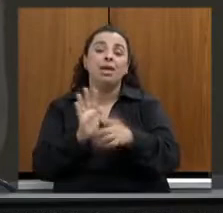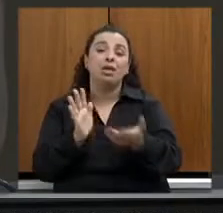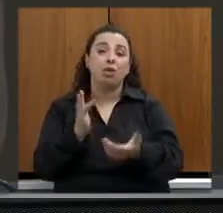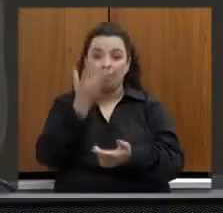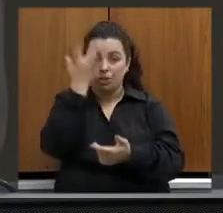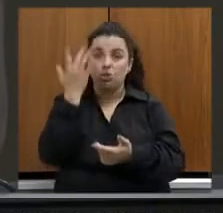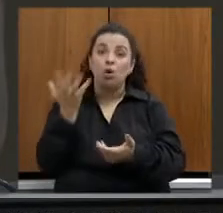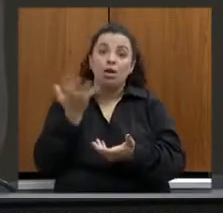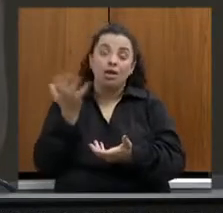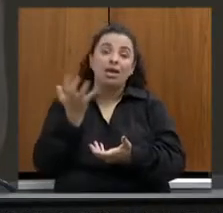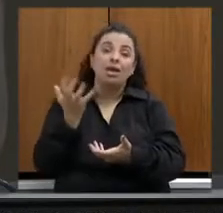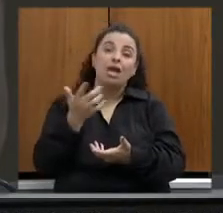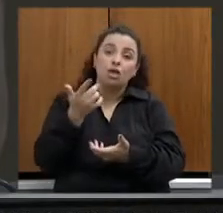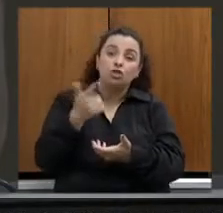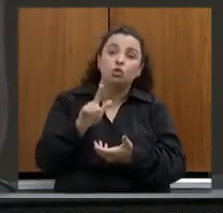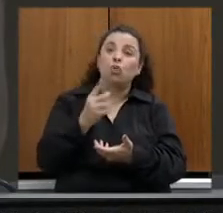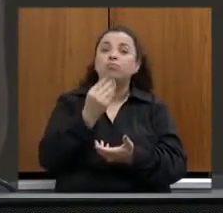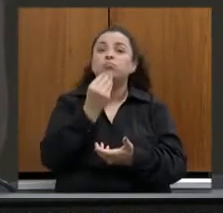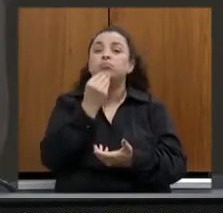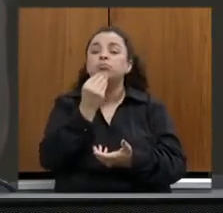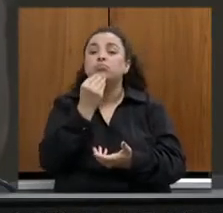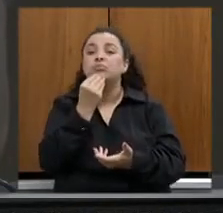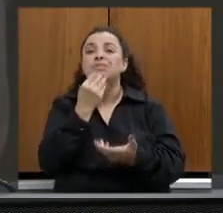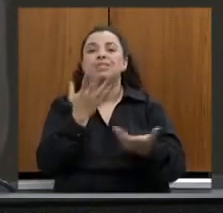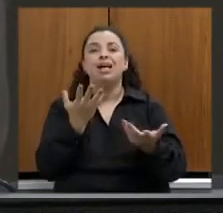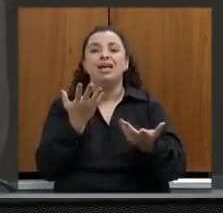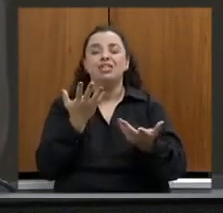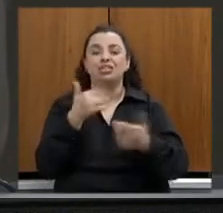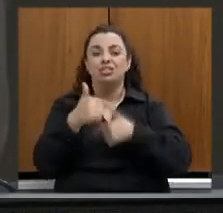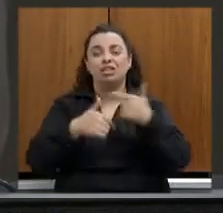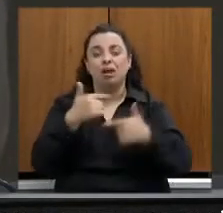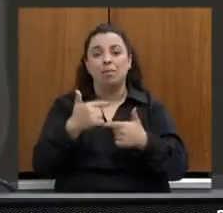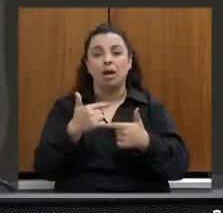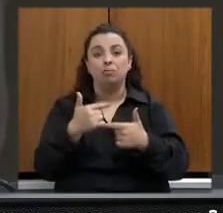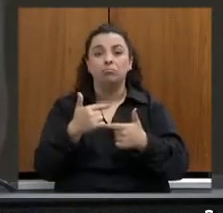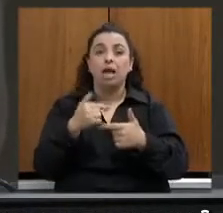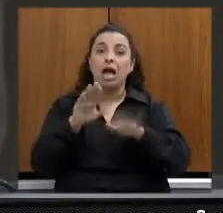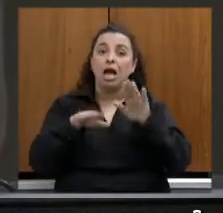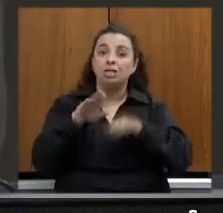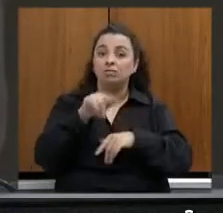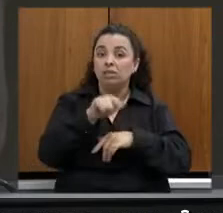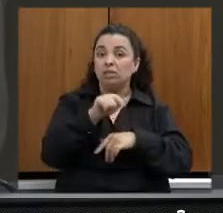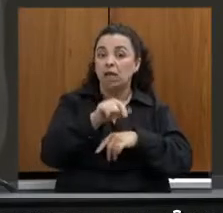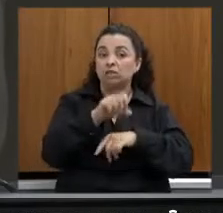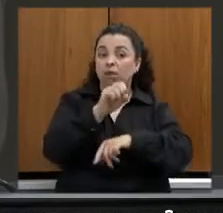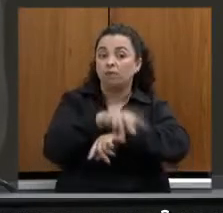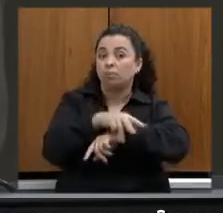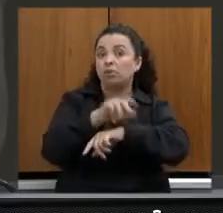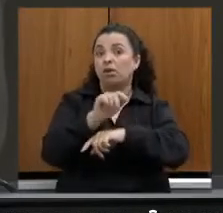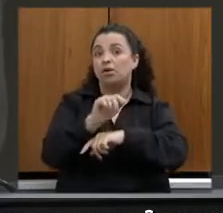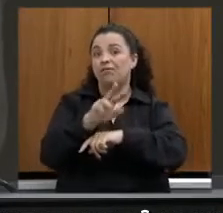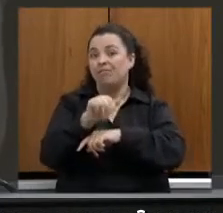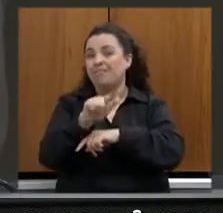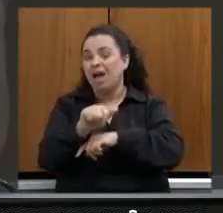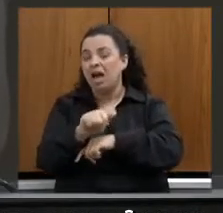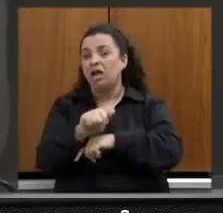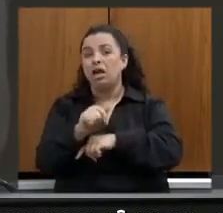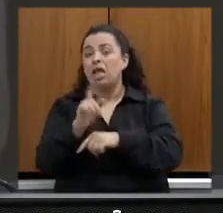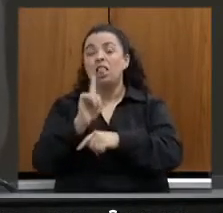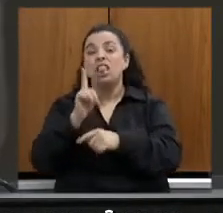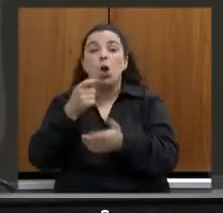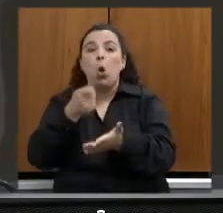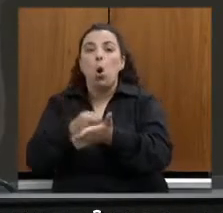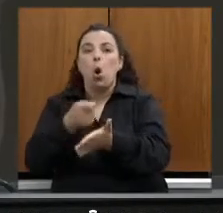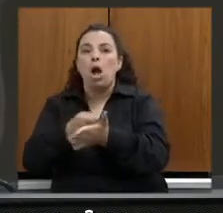recolocação e uma oportunidade na vida. Empregos que não vão exigir, na maior parte das vezes, não em todos, mas na maior parte das vezes,